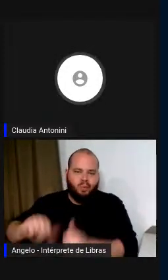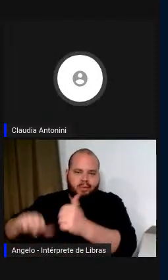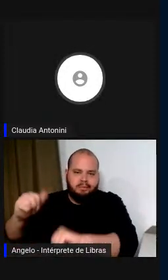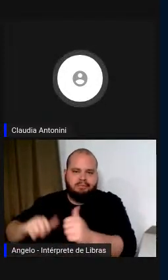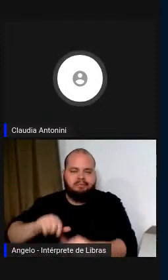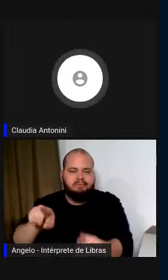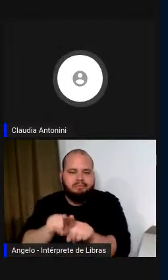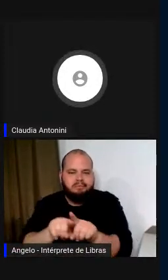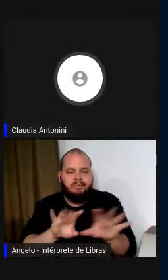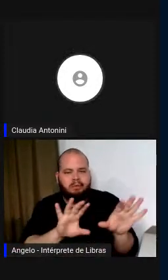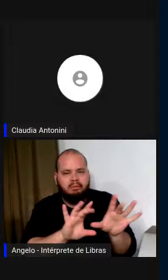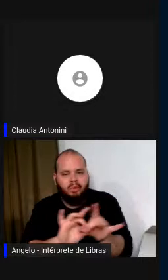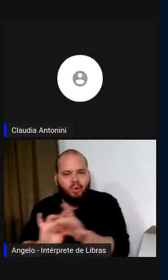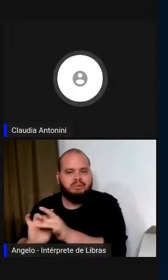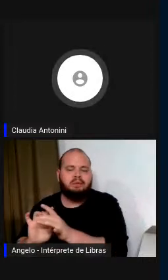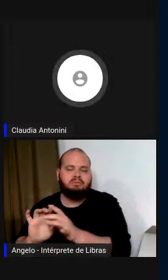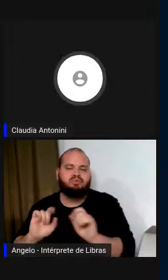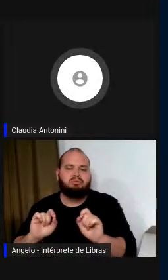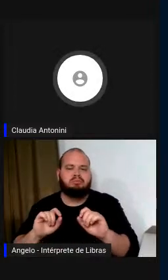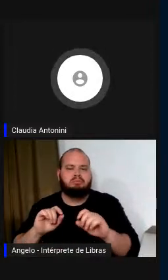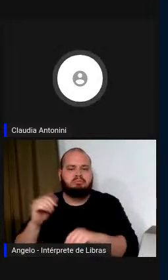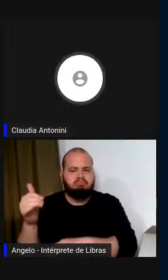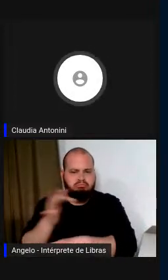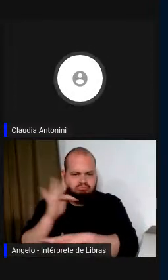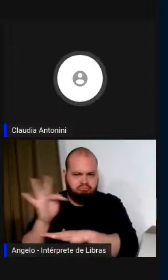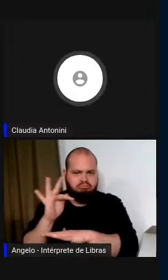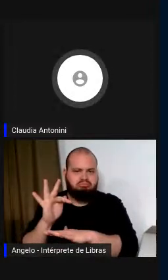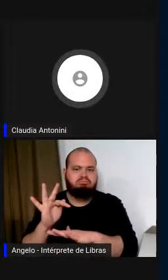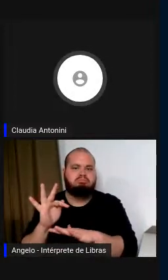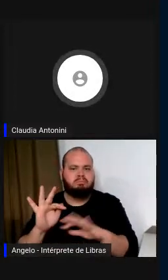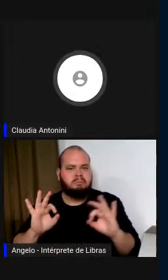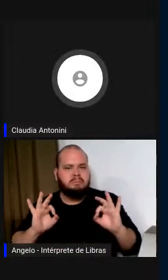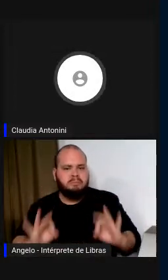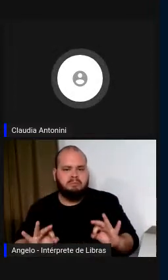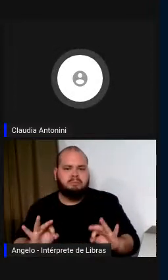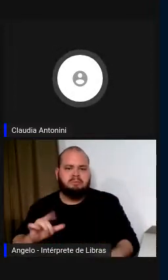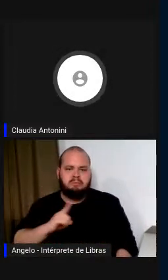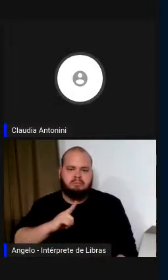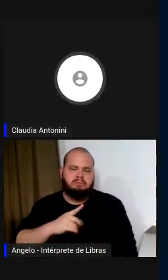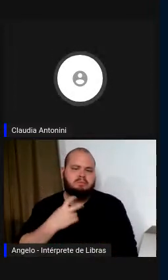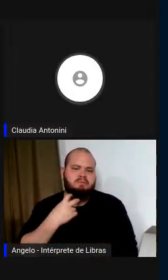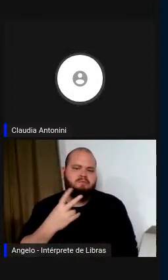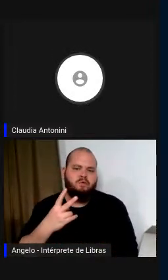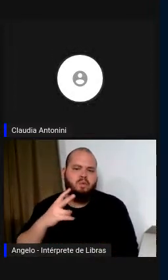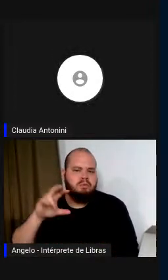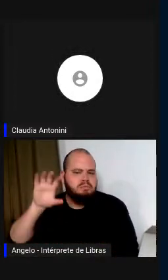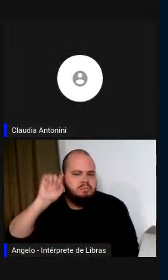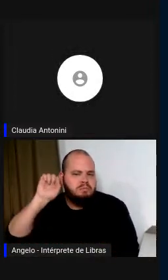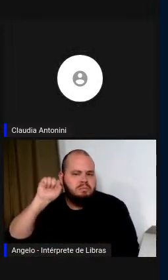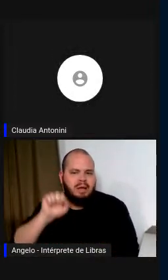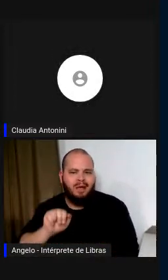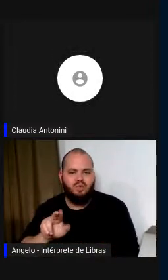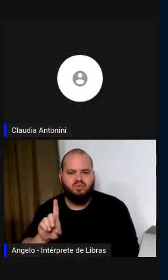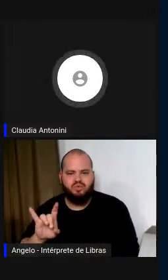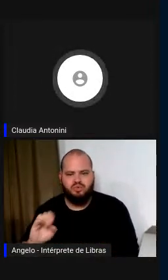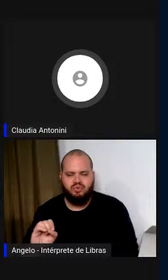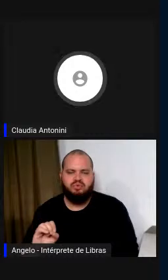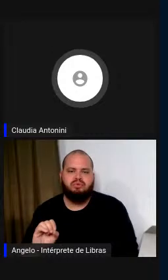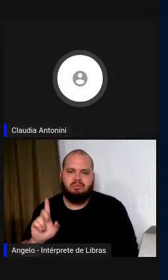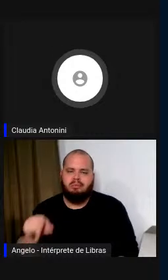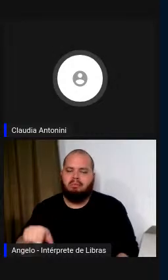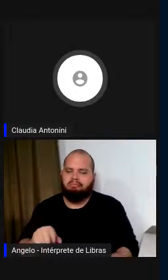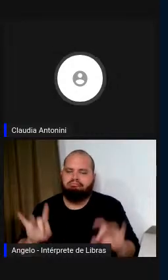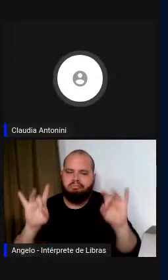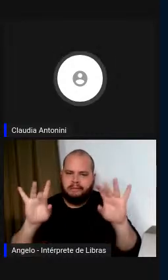contextos formais, com uma boa qualidade de áudio é especialmente verdade. E quem